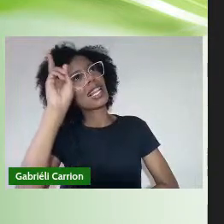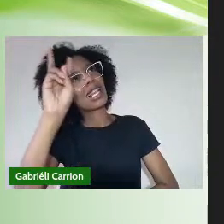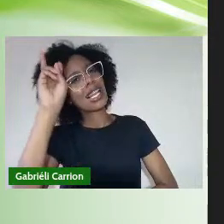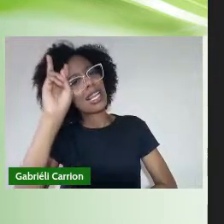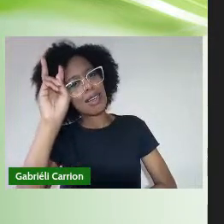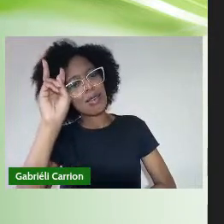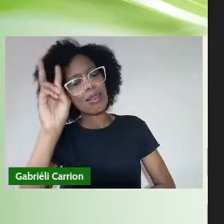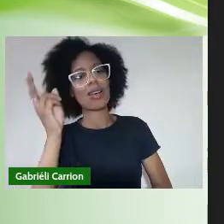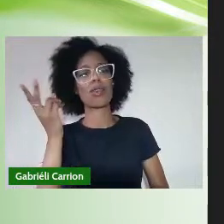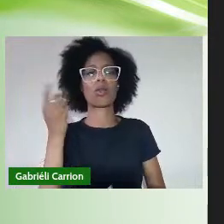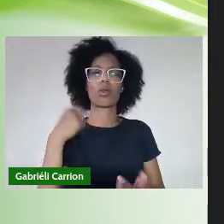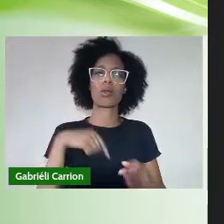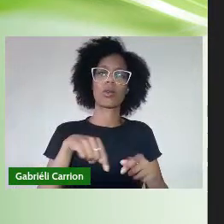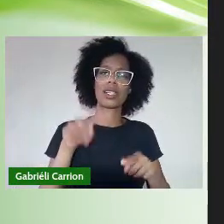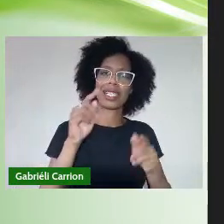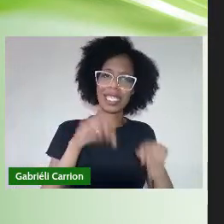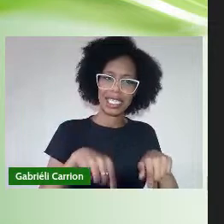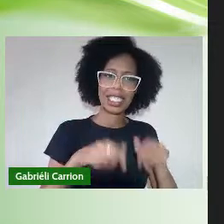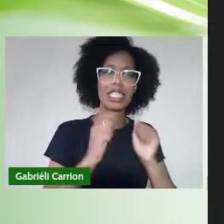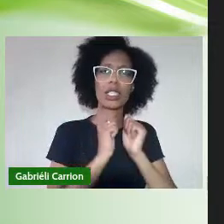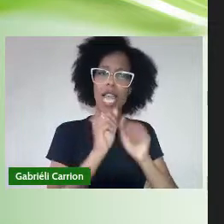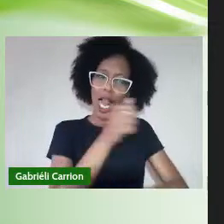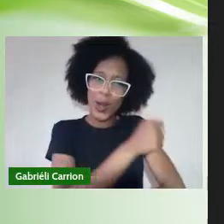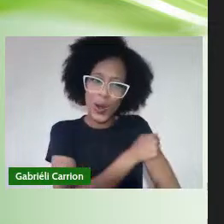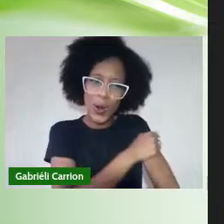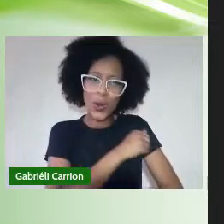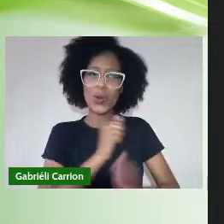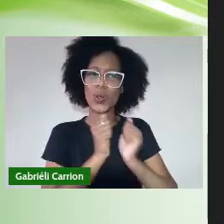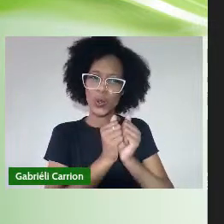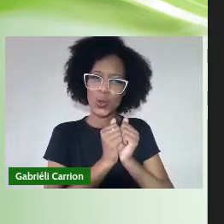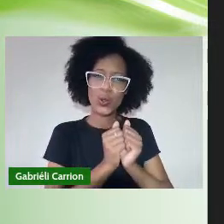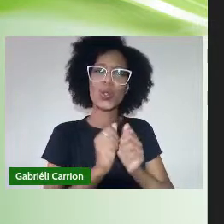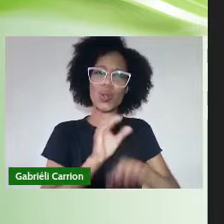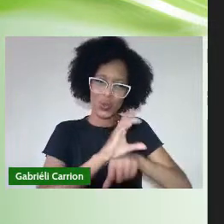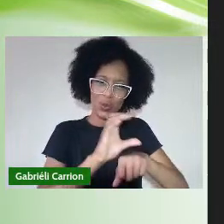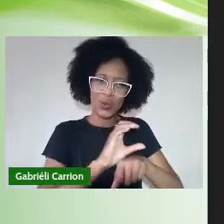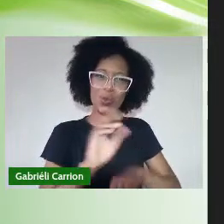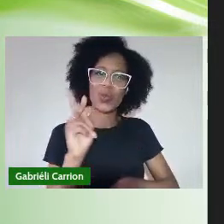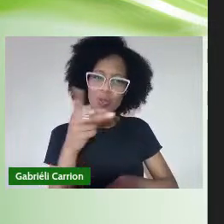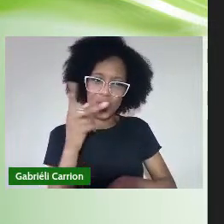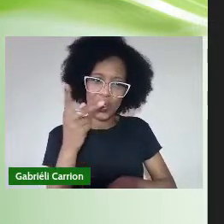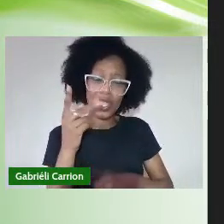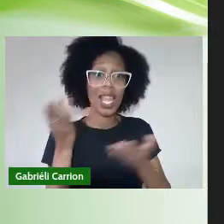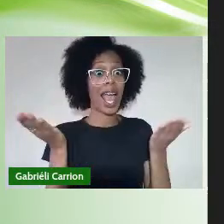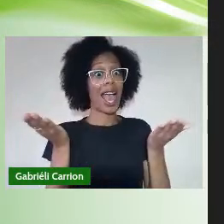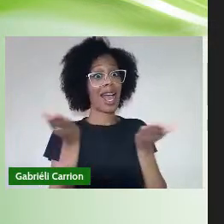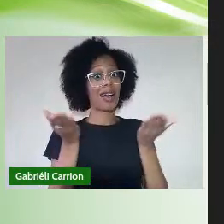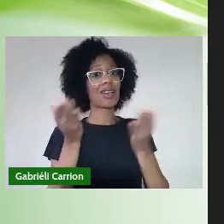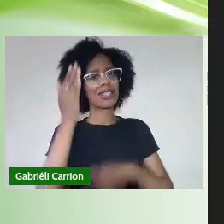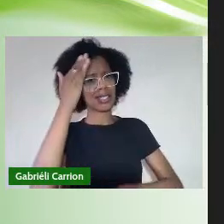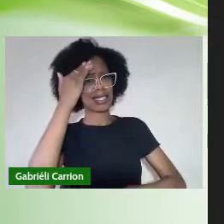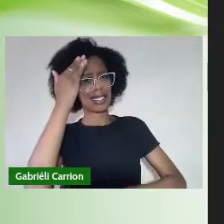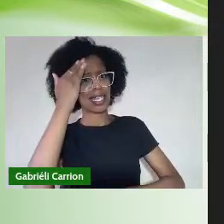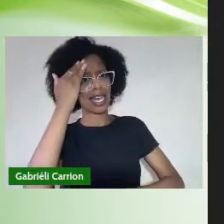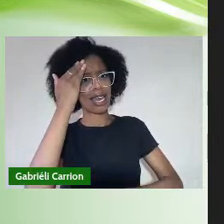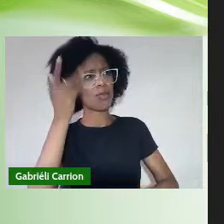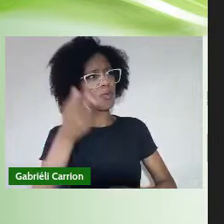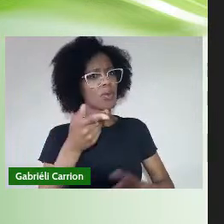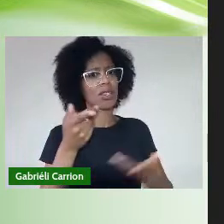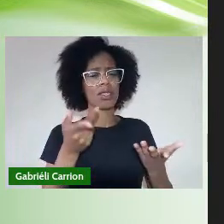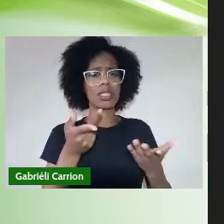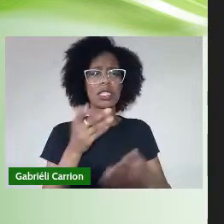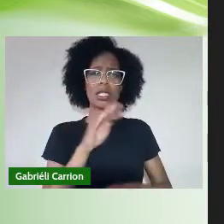GESNI Que foi nosso aluno No curso de história E que hoje Ficamos sabendo Do seu falecimento